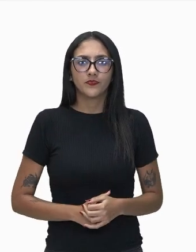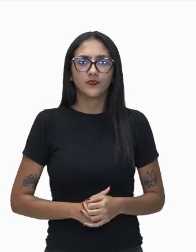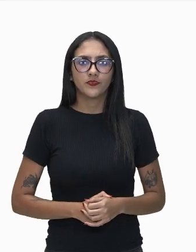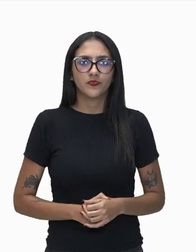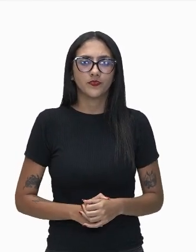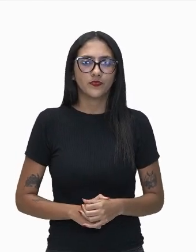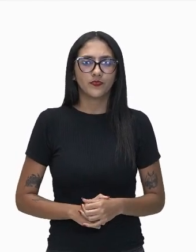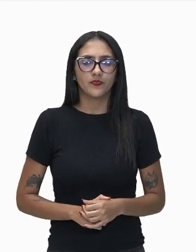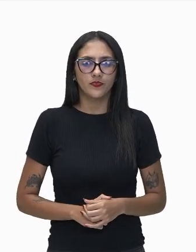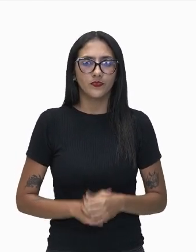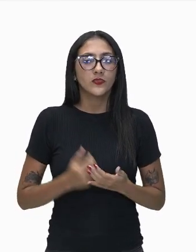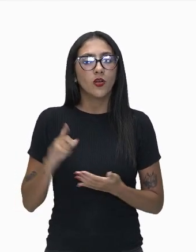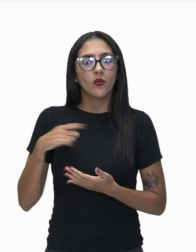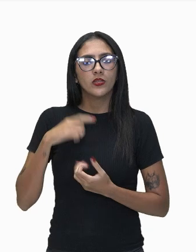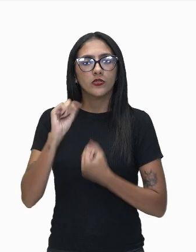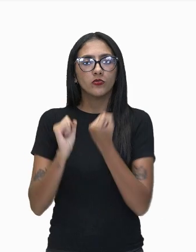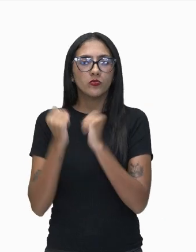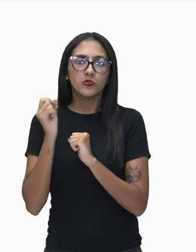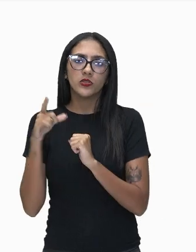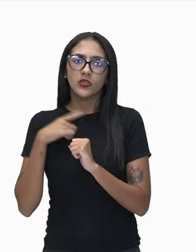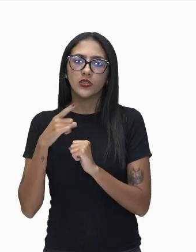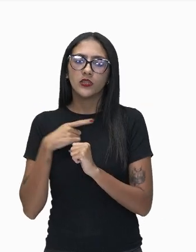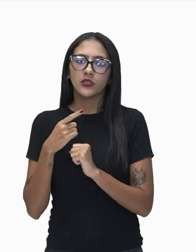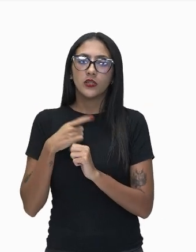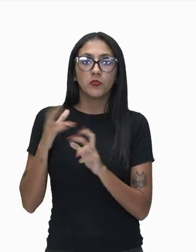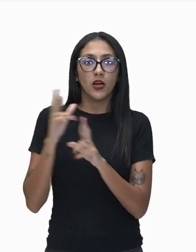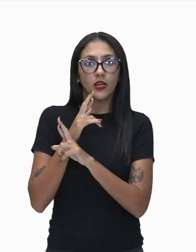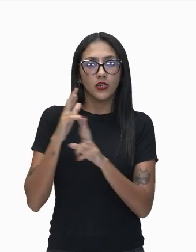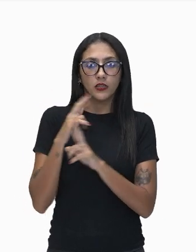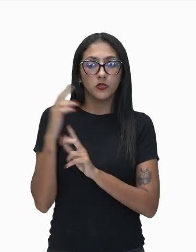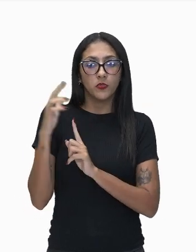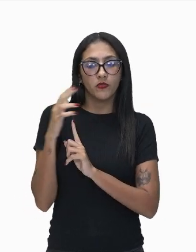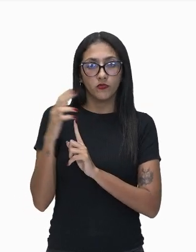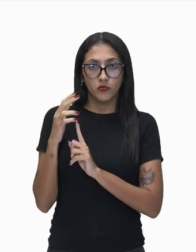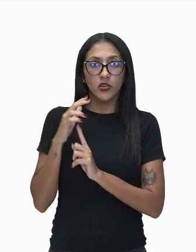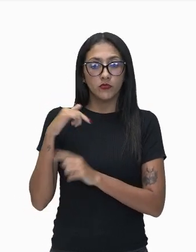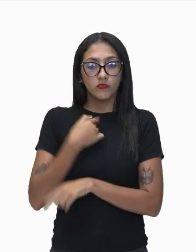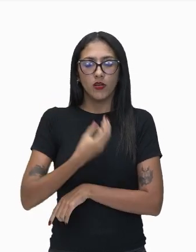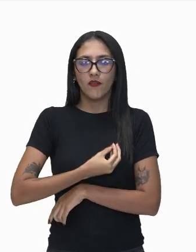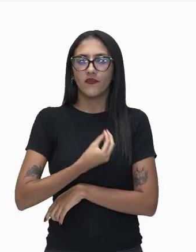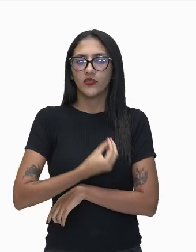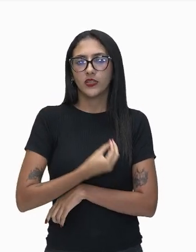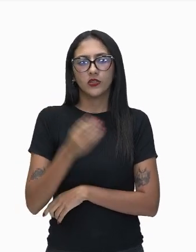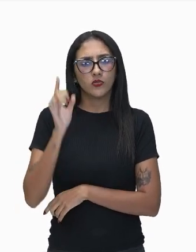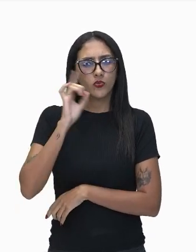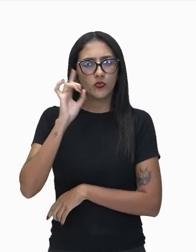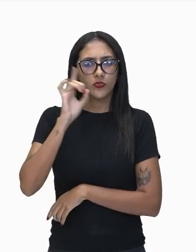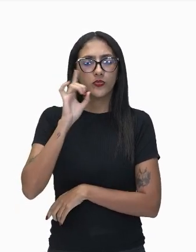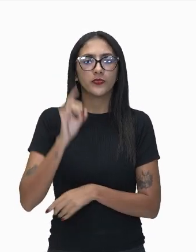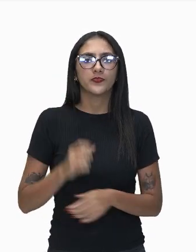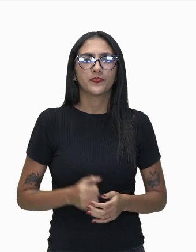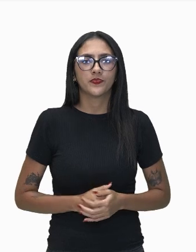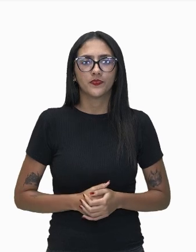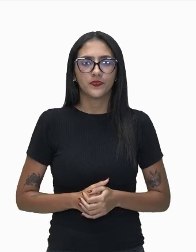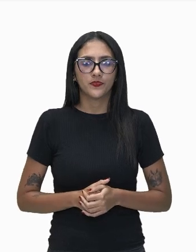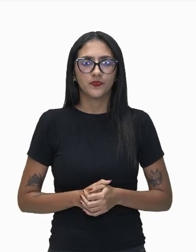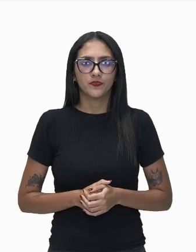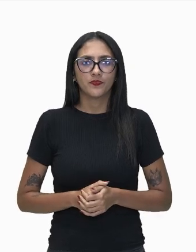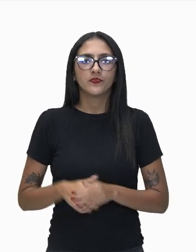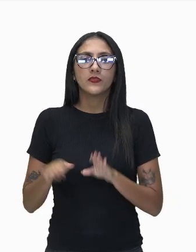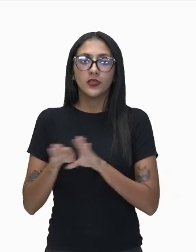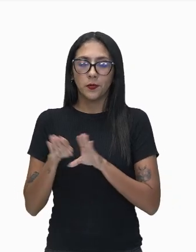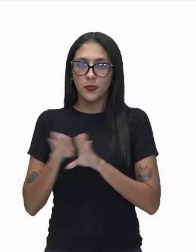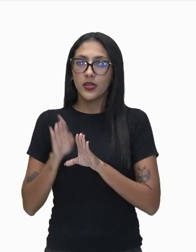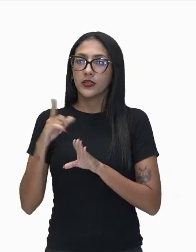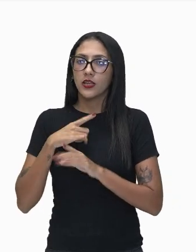indústrias, então, elas têm um impacto direto na vida cotidiana das pessoas. Além de elas terem esse impacto, elas são